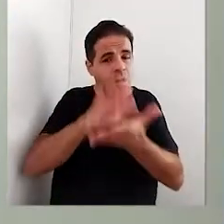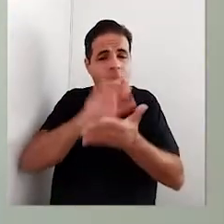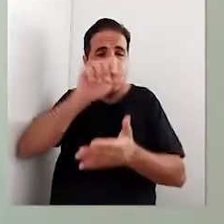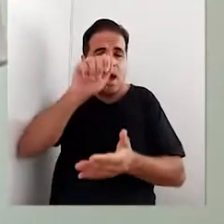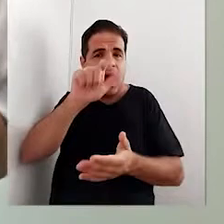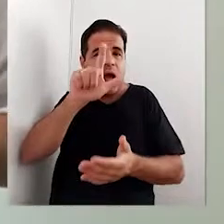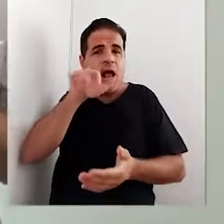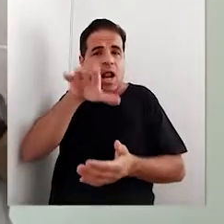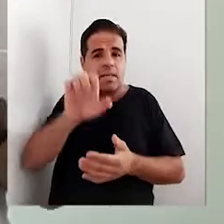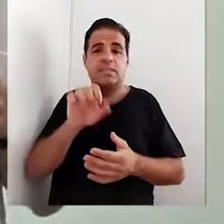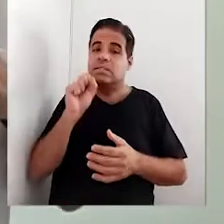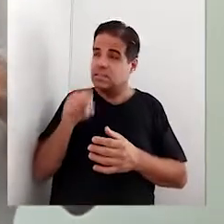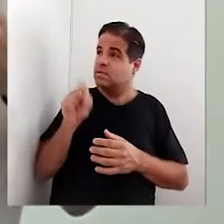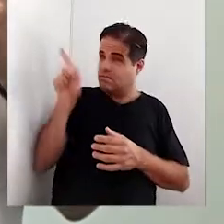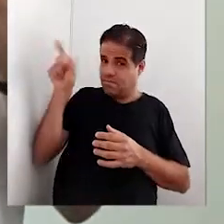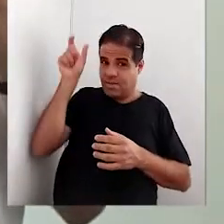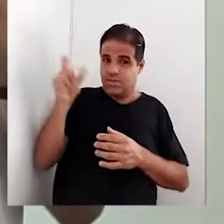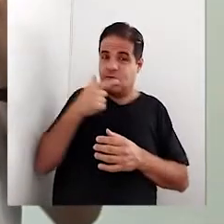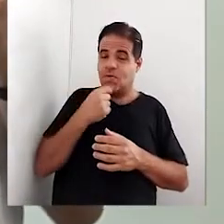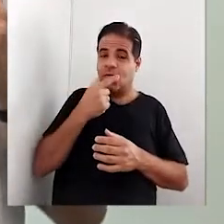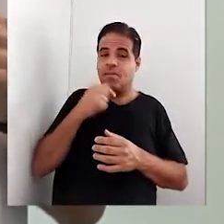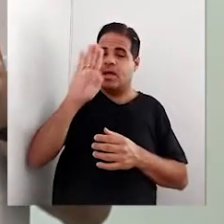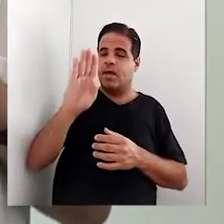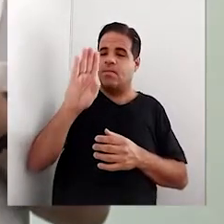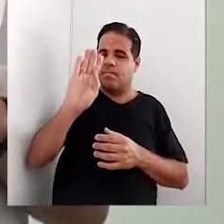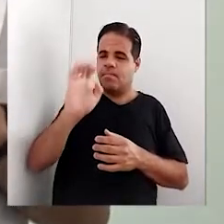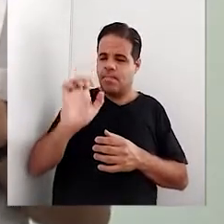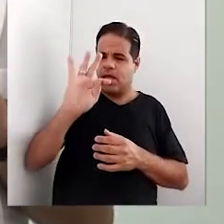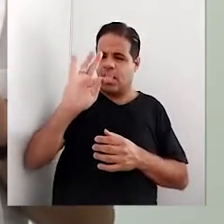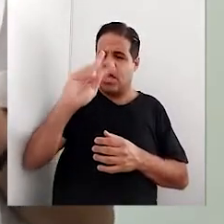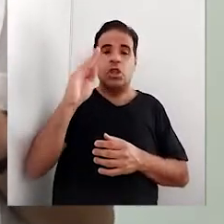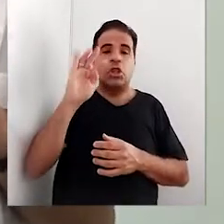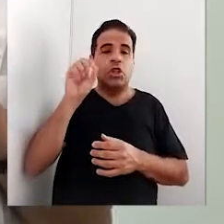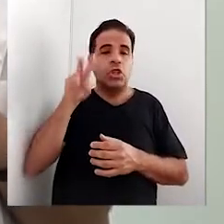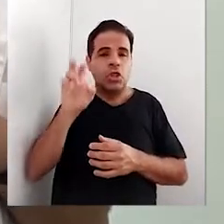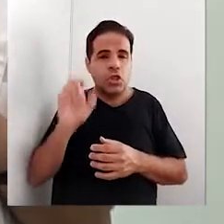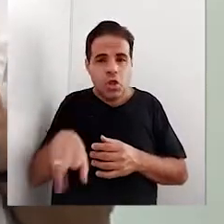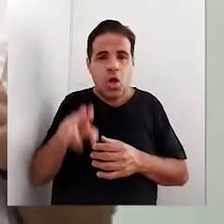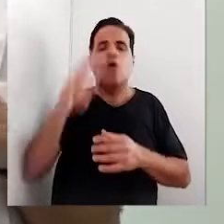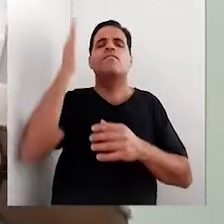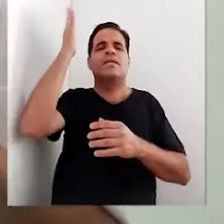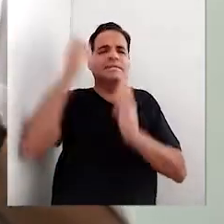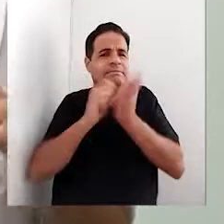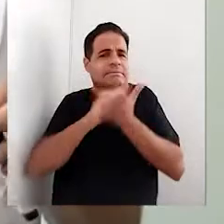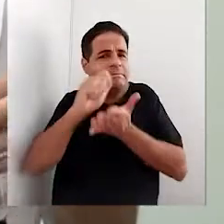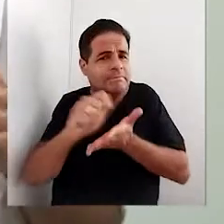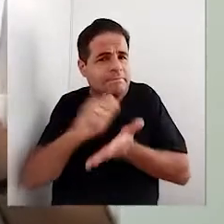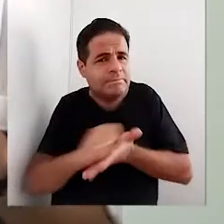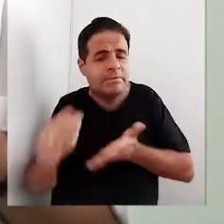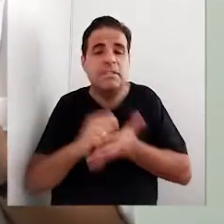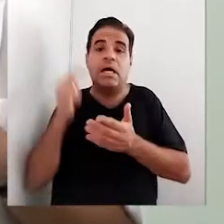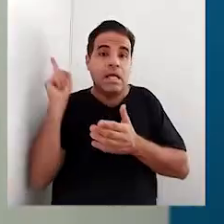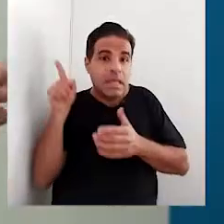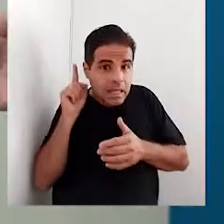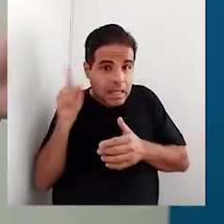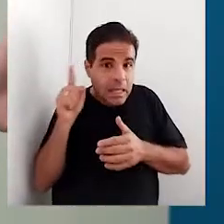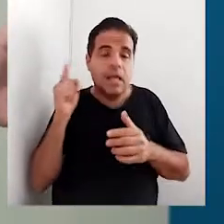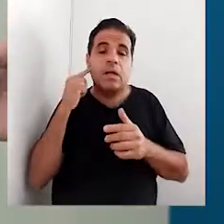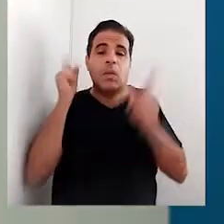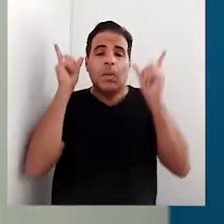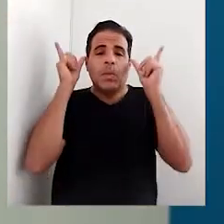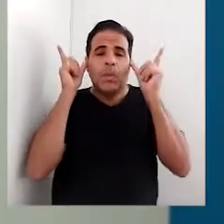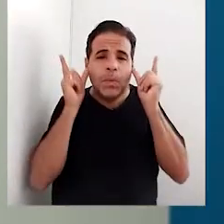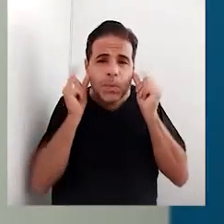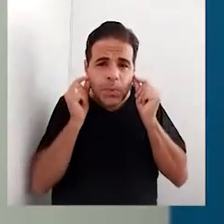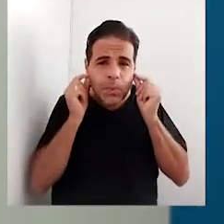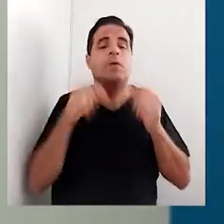está certa. Beethoven foi um dos maiores compositores do mundo e compôs diversas obras, mesmo depois de perder quase toda a audição. Falando